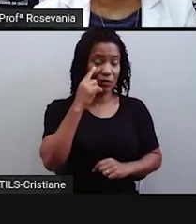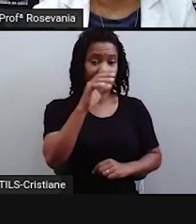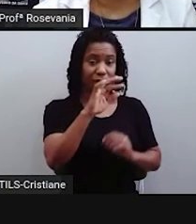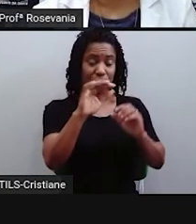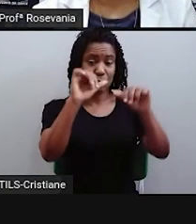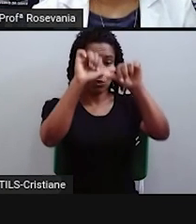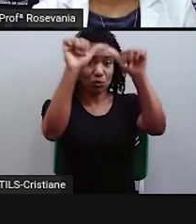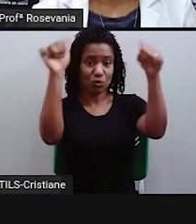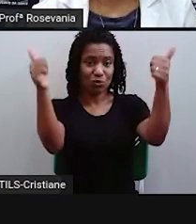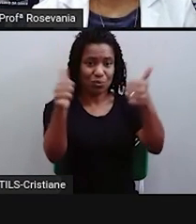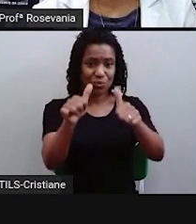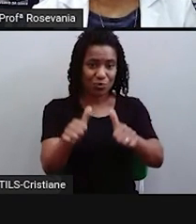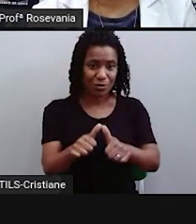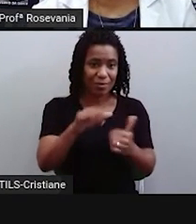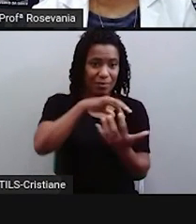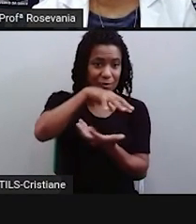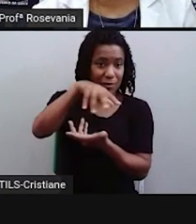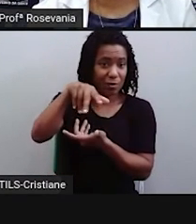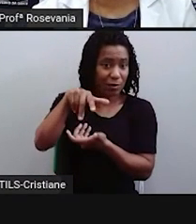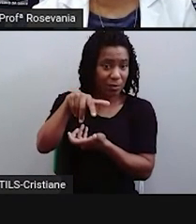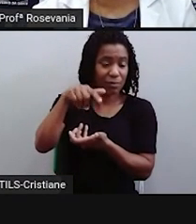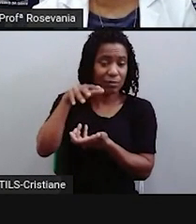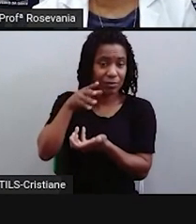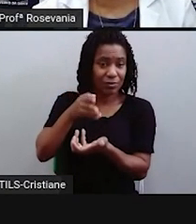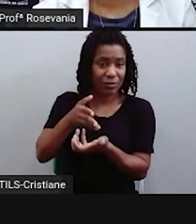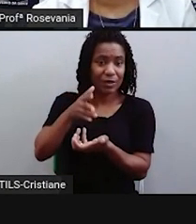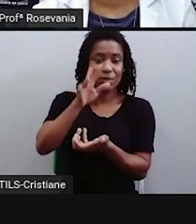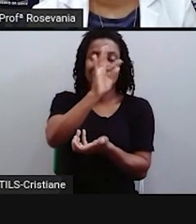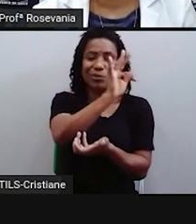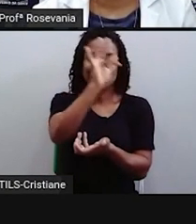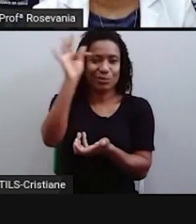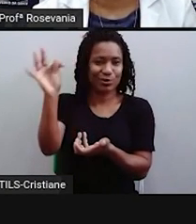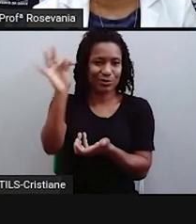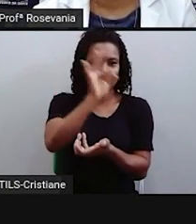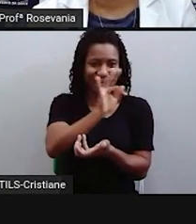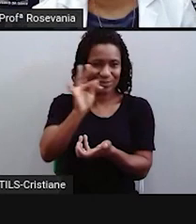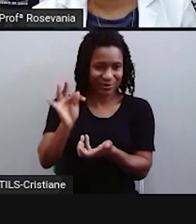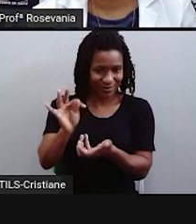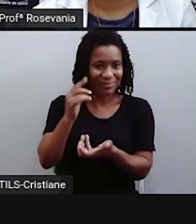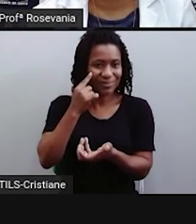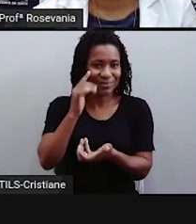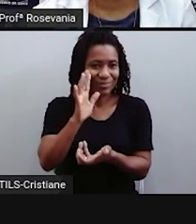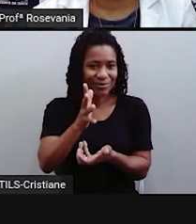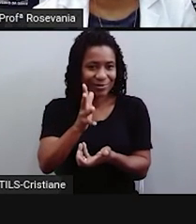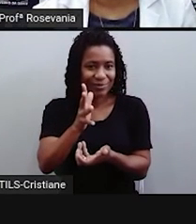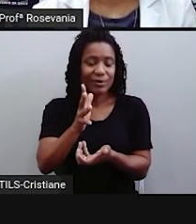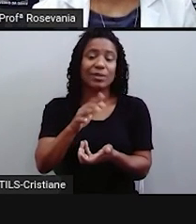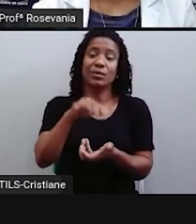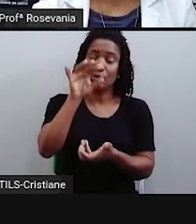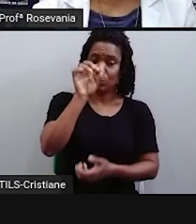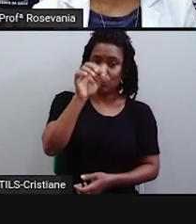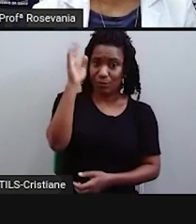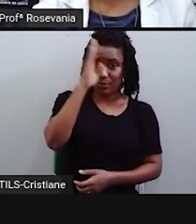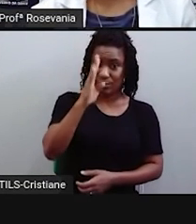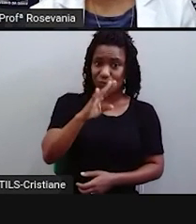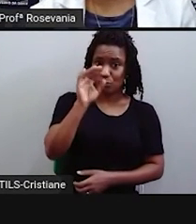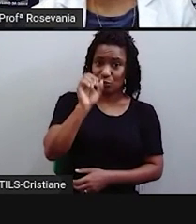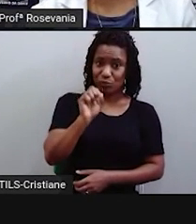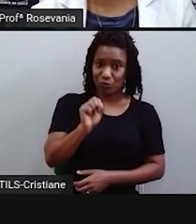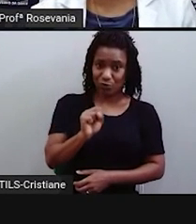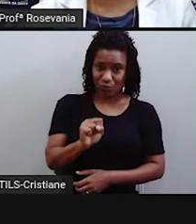intertropical, levando em consideração a divisão que você já aprendeu, estamos quase que totalmente no hemisfério sul. E,